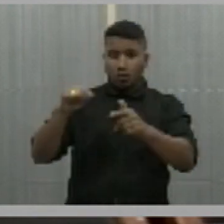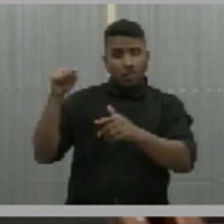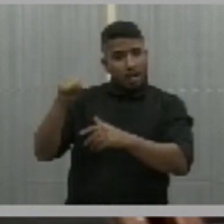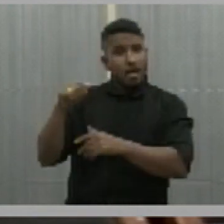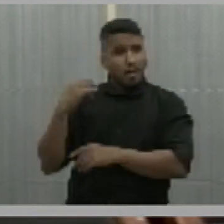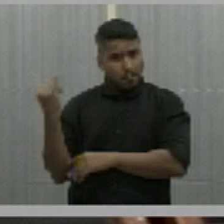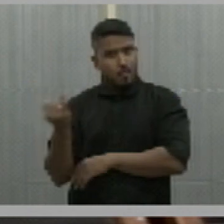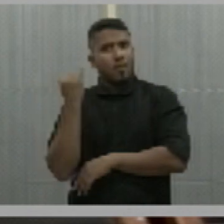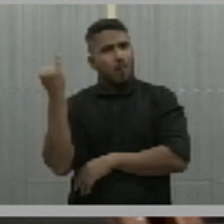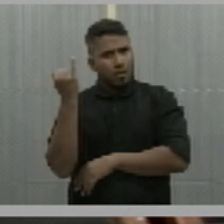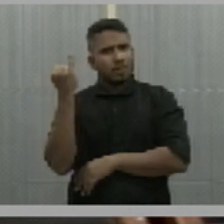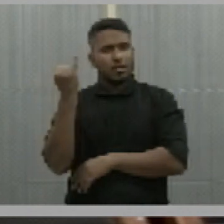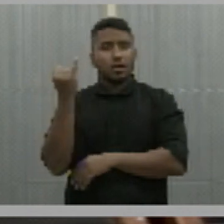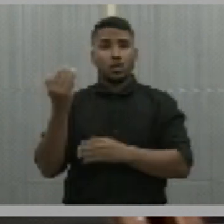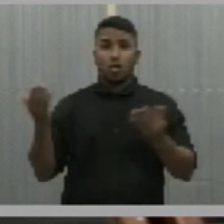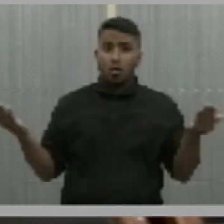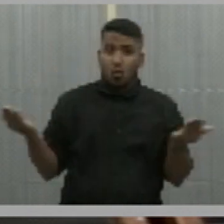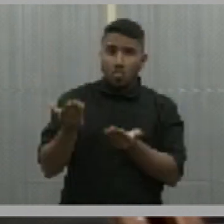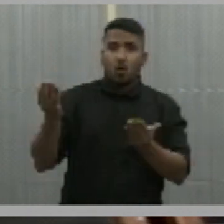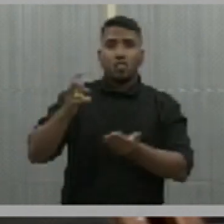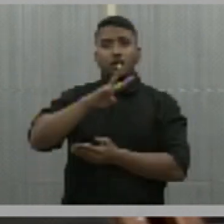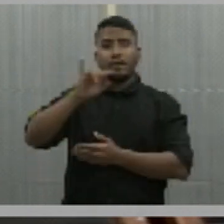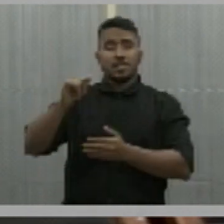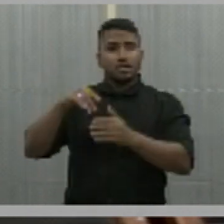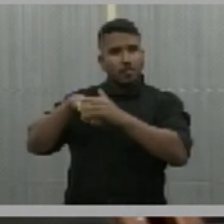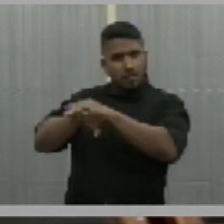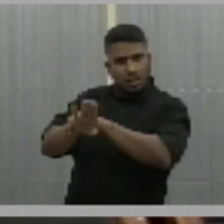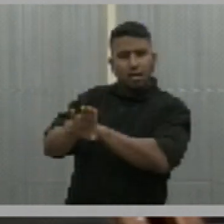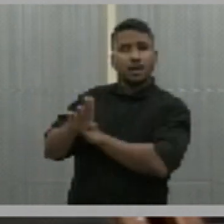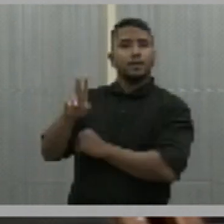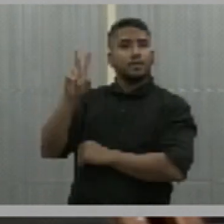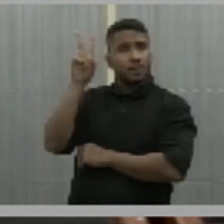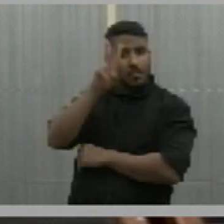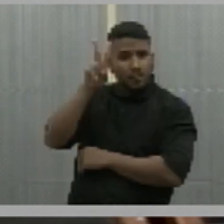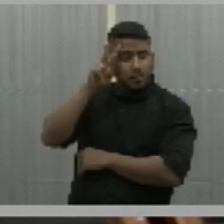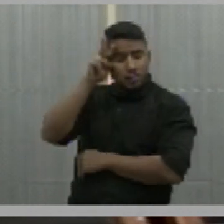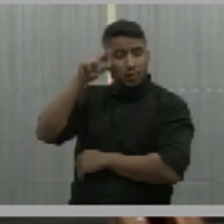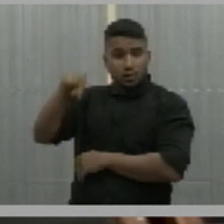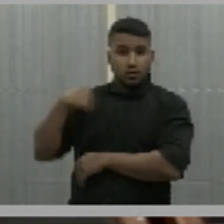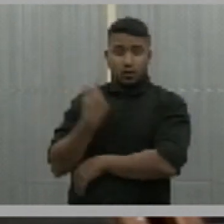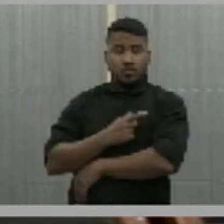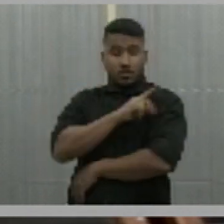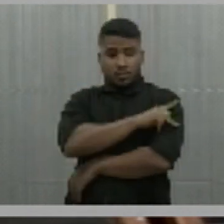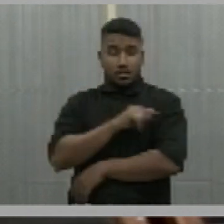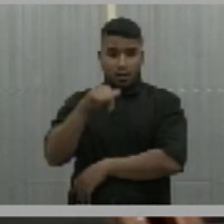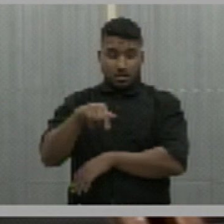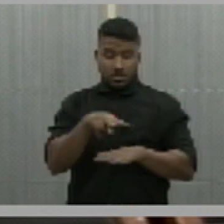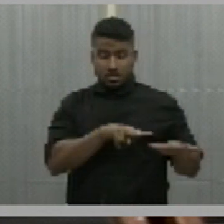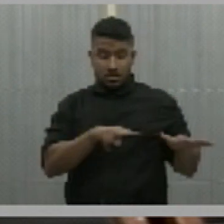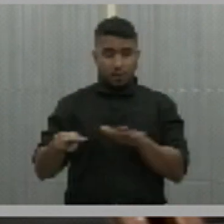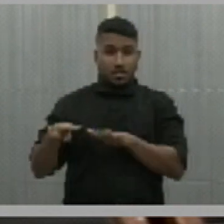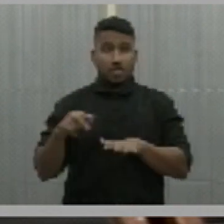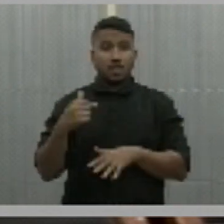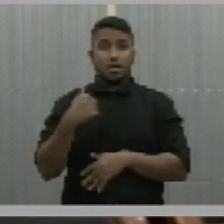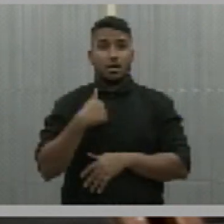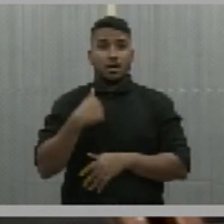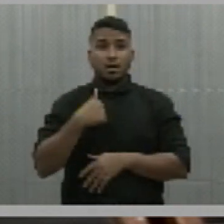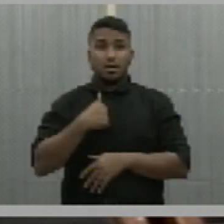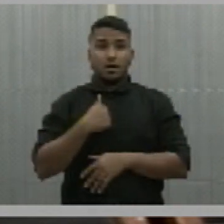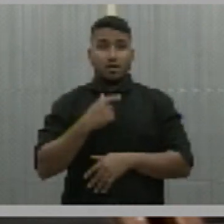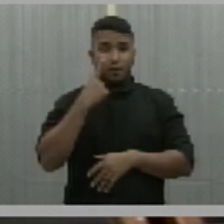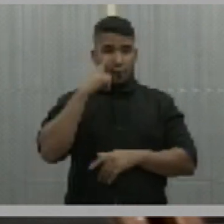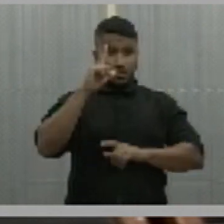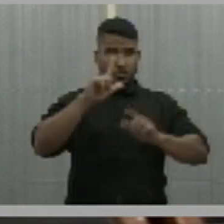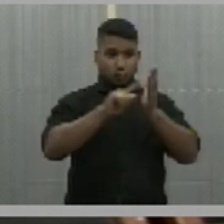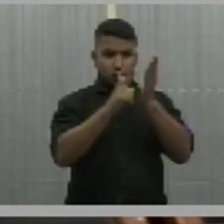que passam a integrar o acervo histórico do Piauí. essa semana eu abri a Folha de São